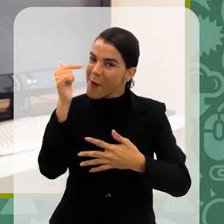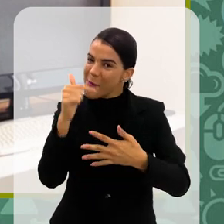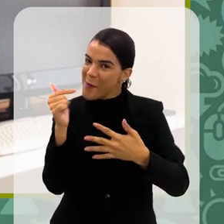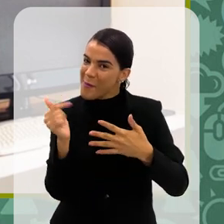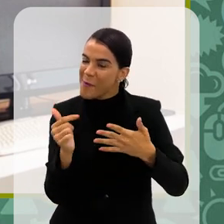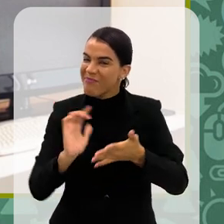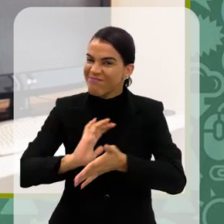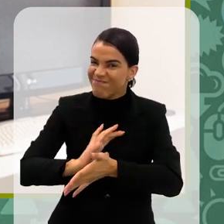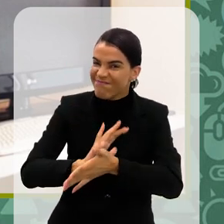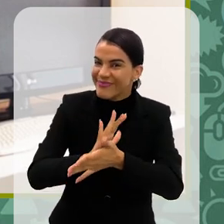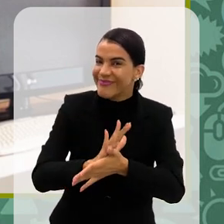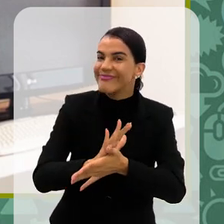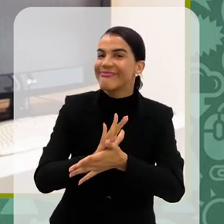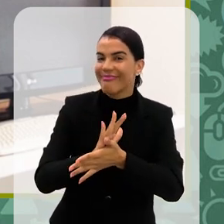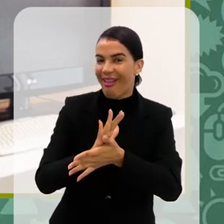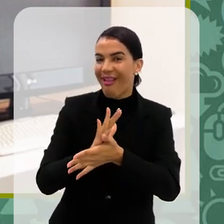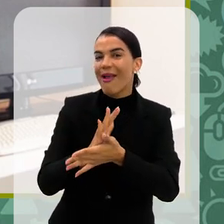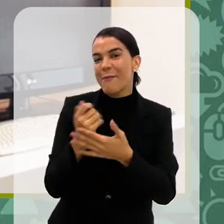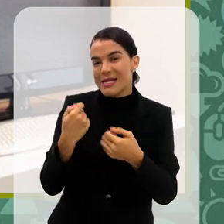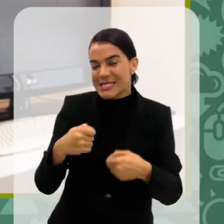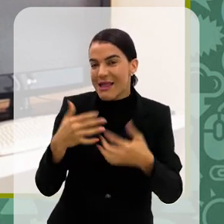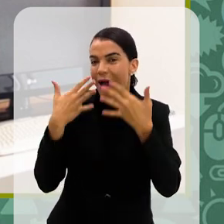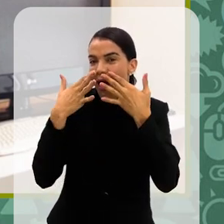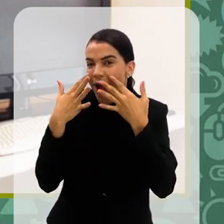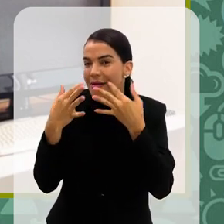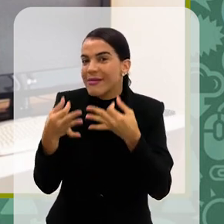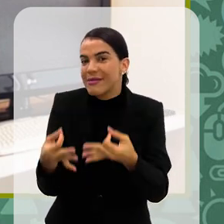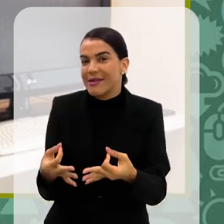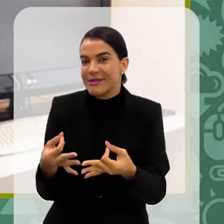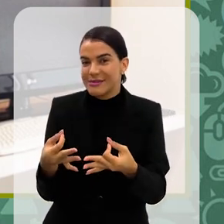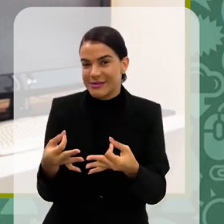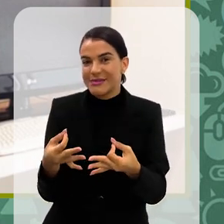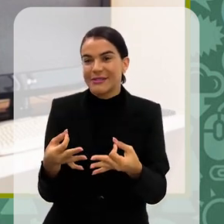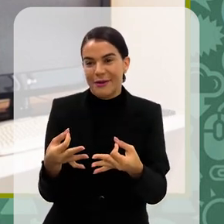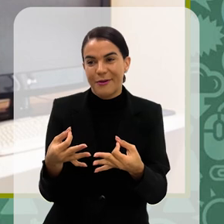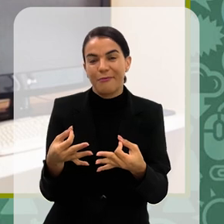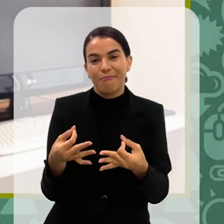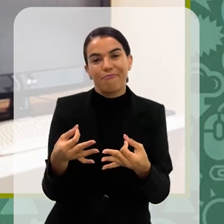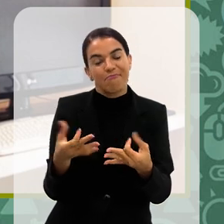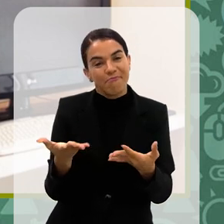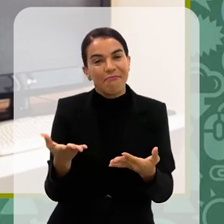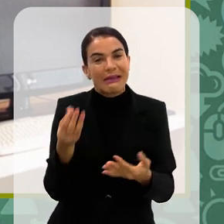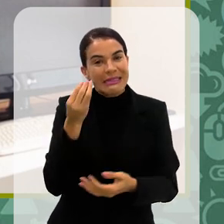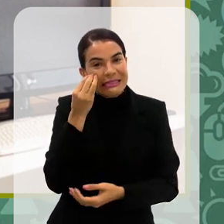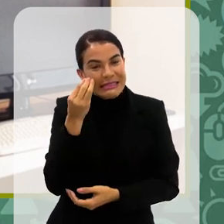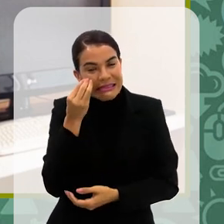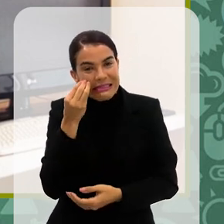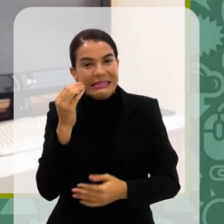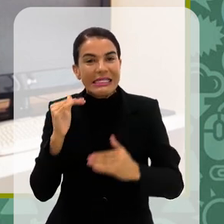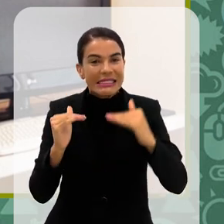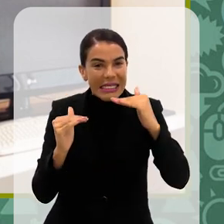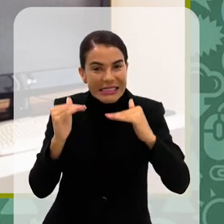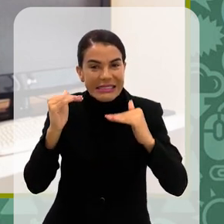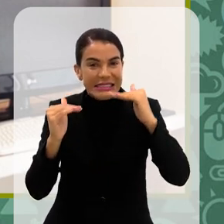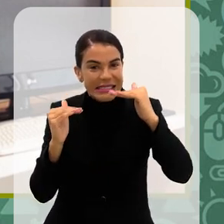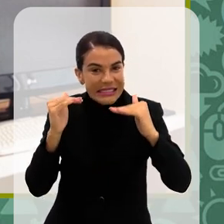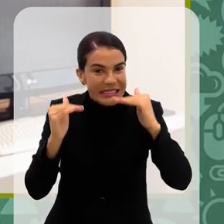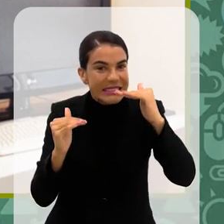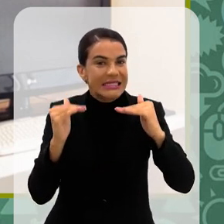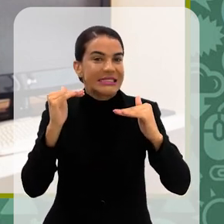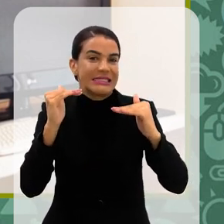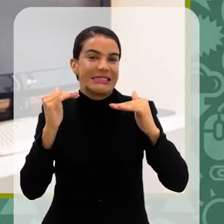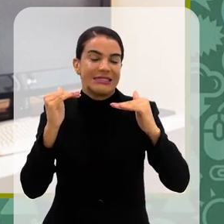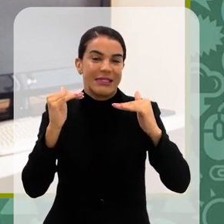Pontos aí que precisam de uma atenção especial para equalizar, né? Tanto homens quanto